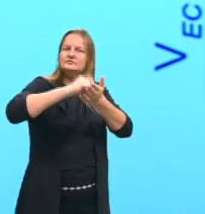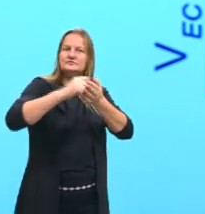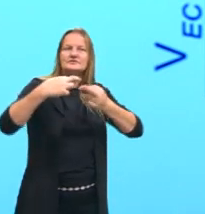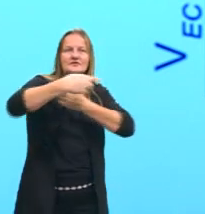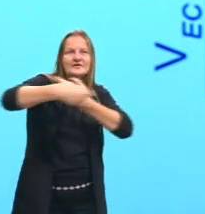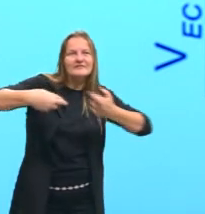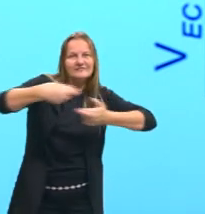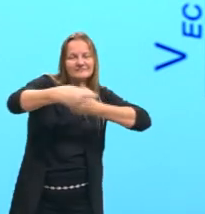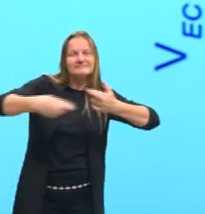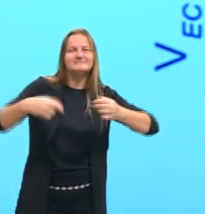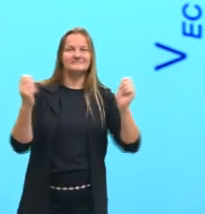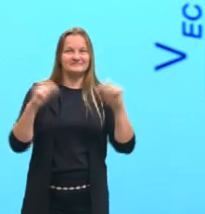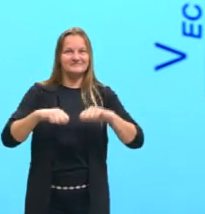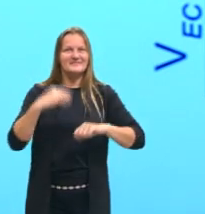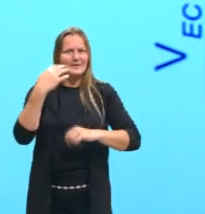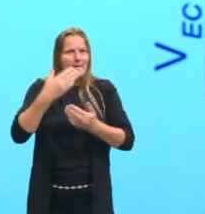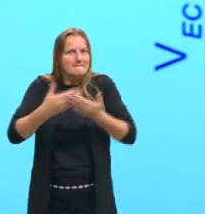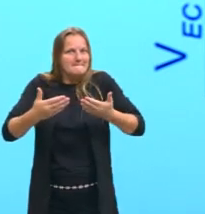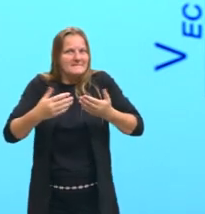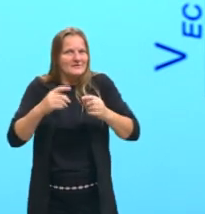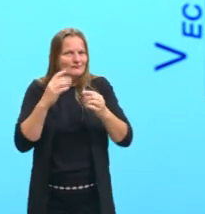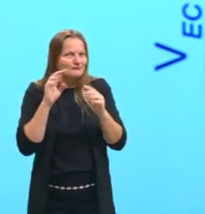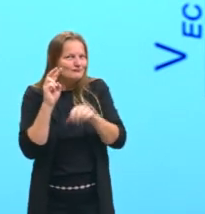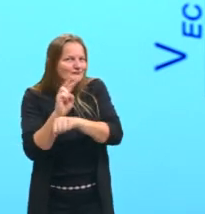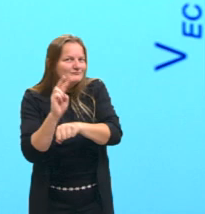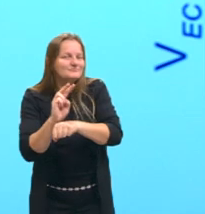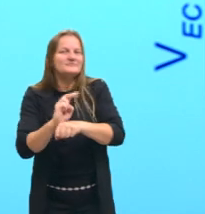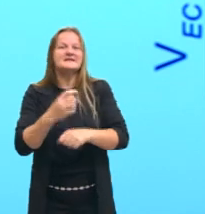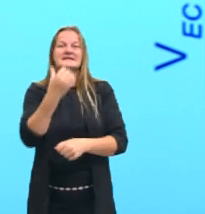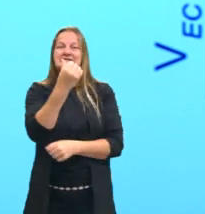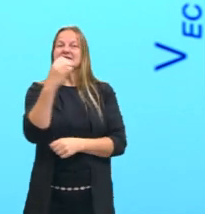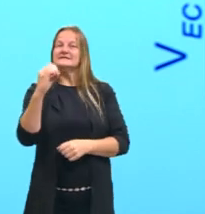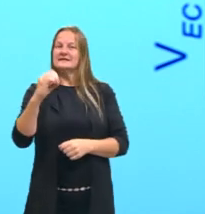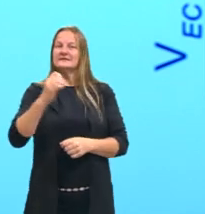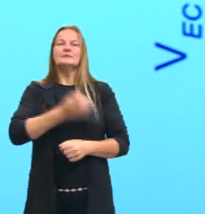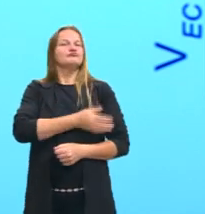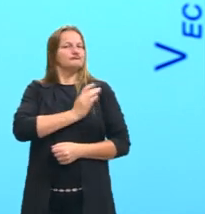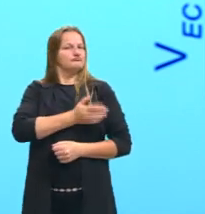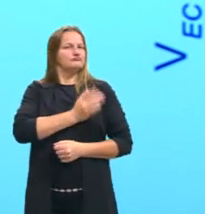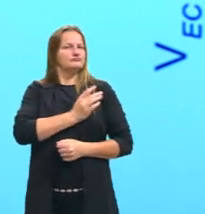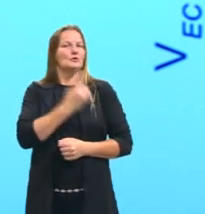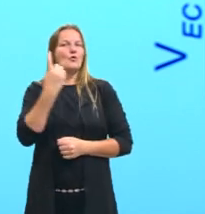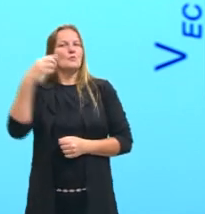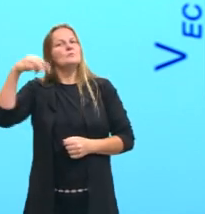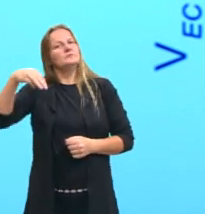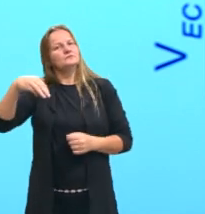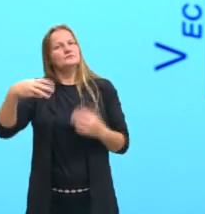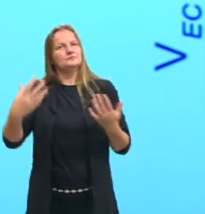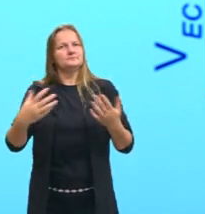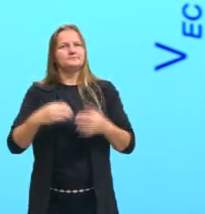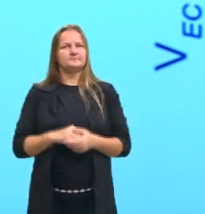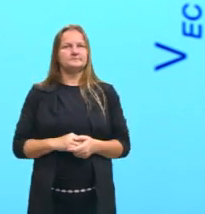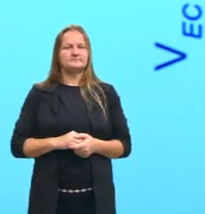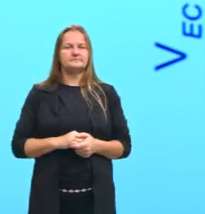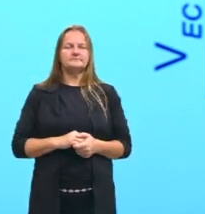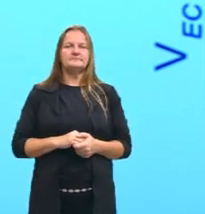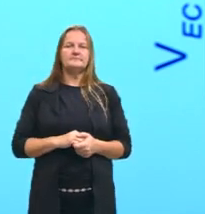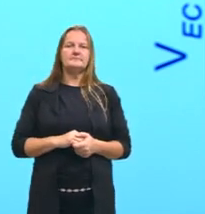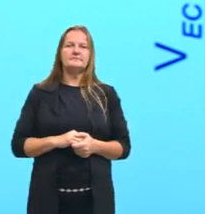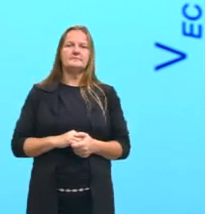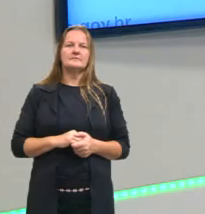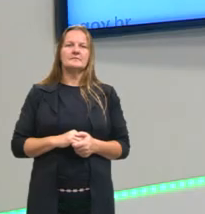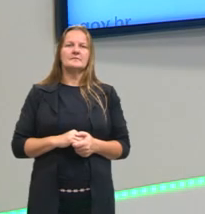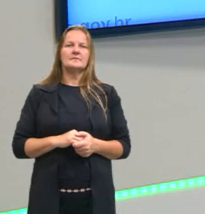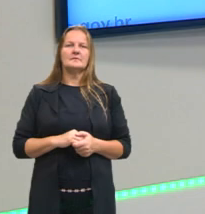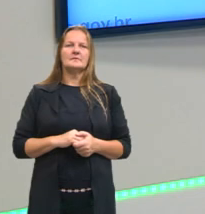bonitinha para não se perder. Mas vai ser o quê? 60 batimentos por minuto. Então, essa